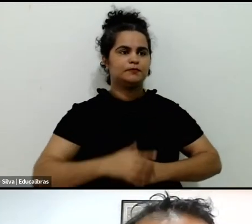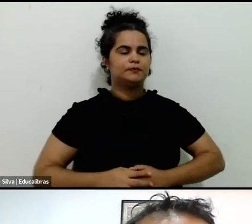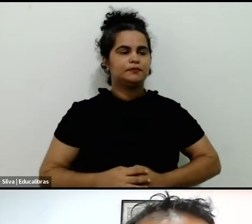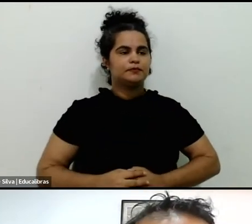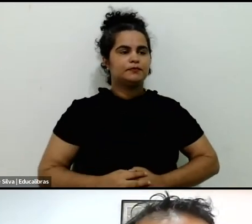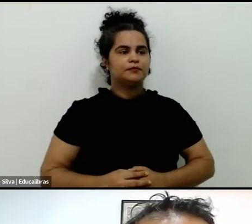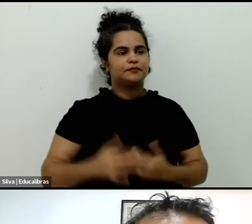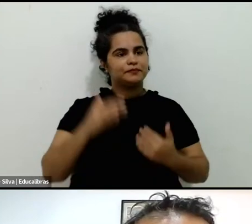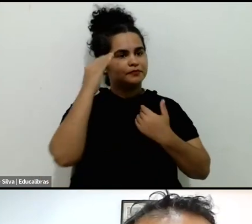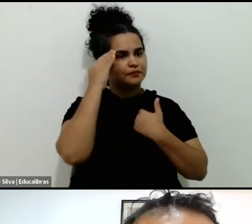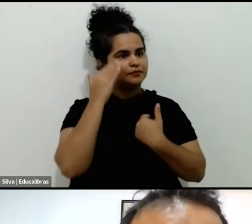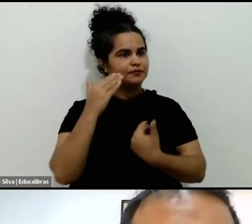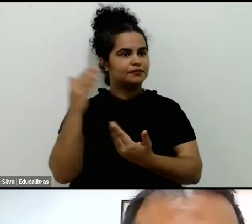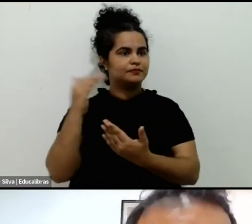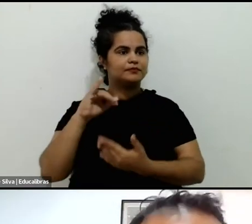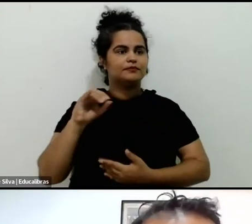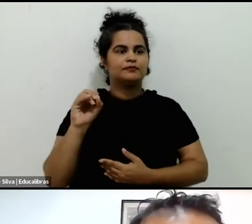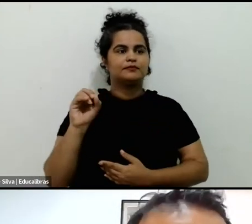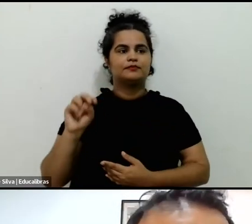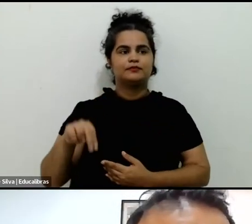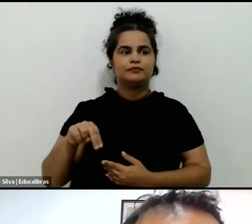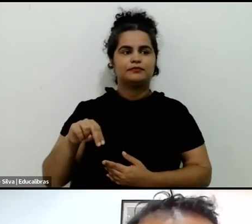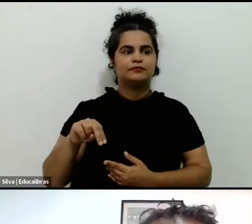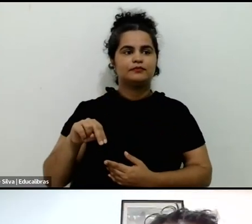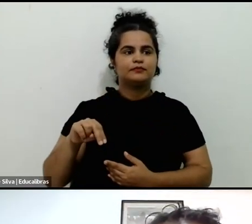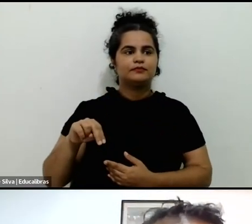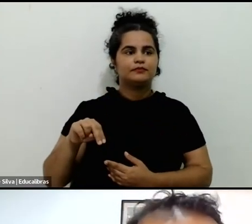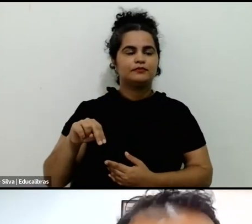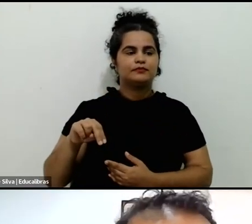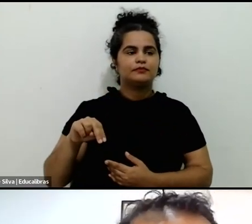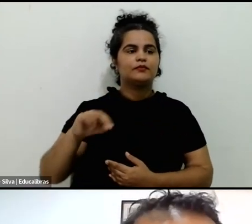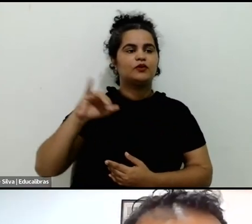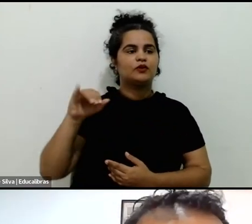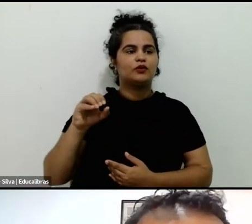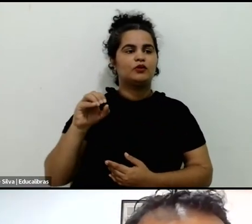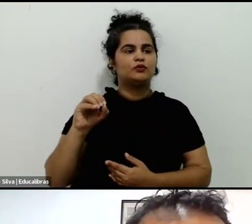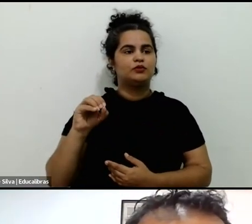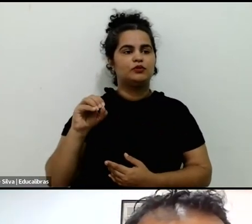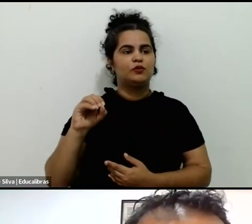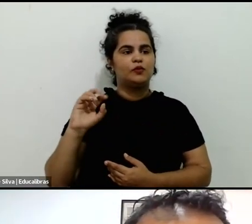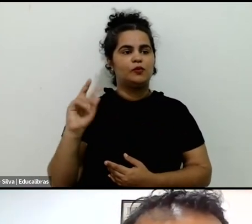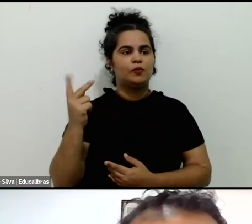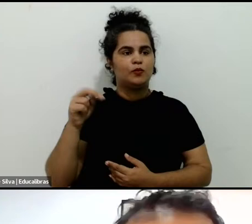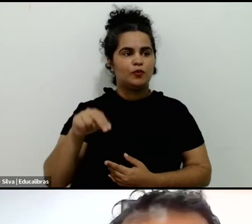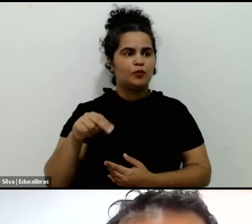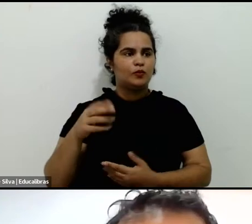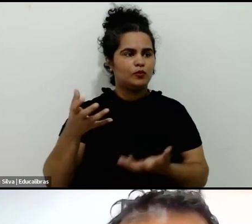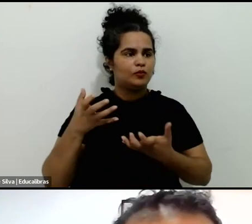Obrigado, John. Alisson, gostaria também de intervir?